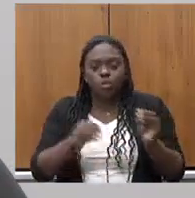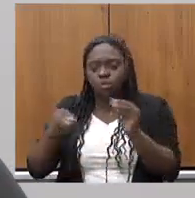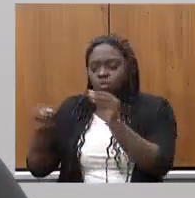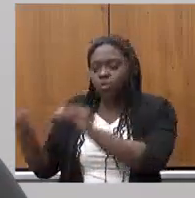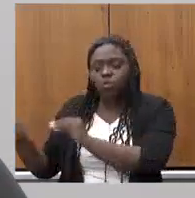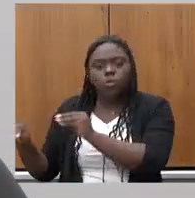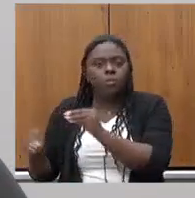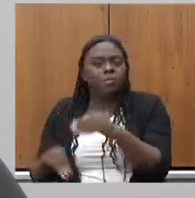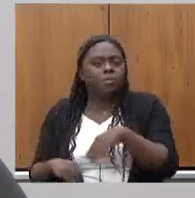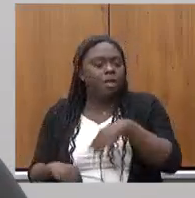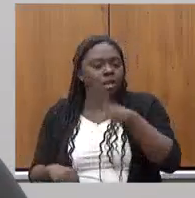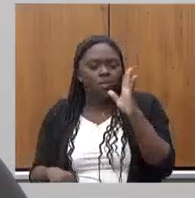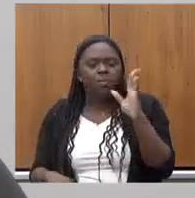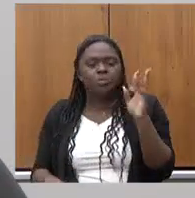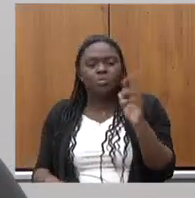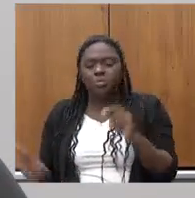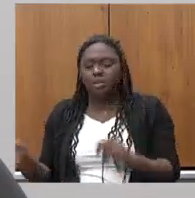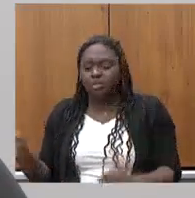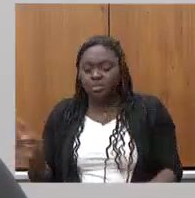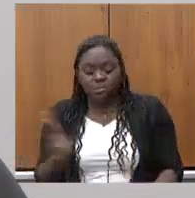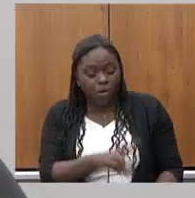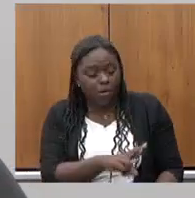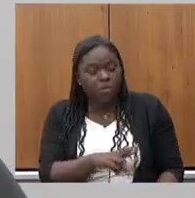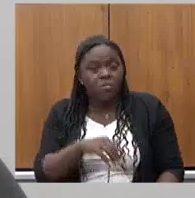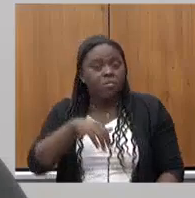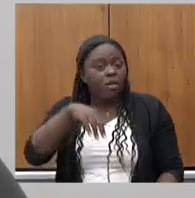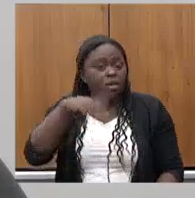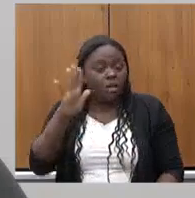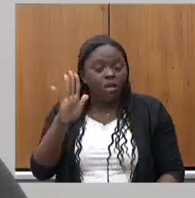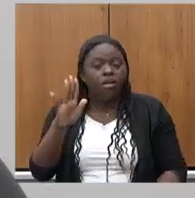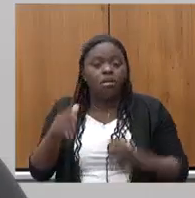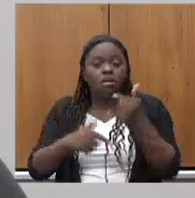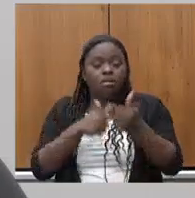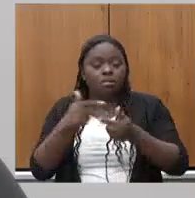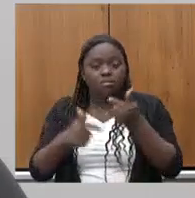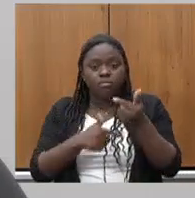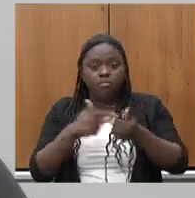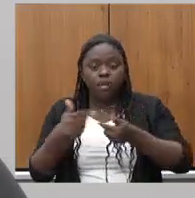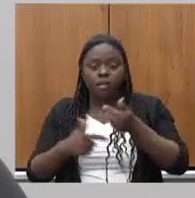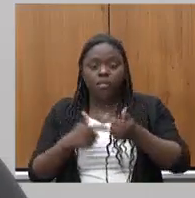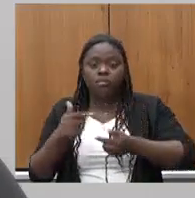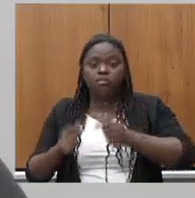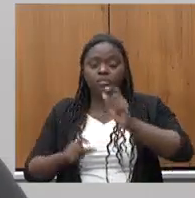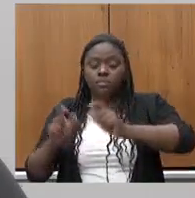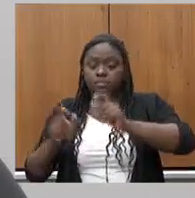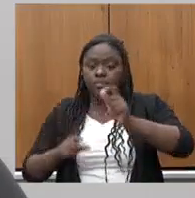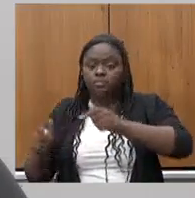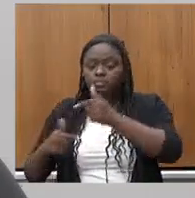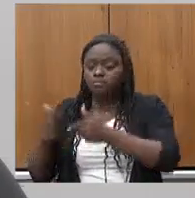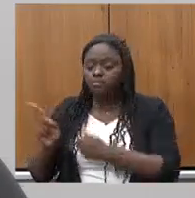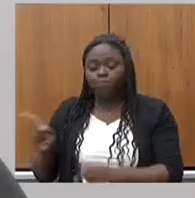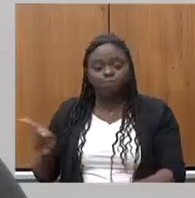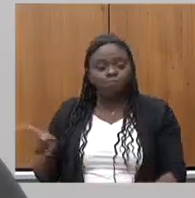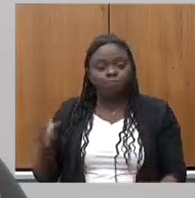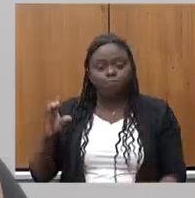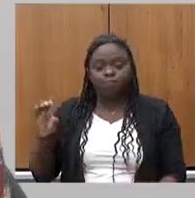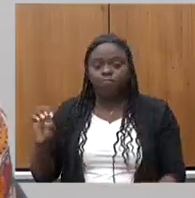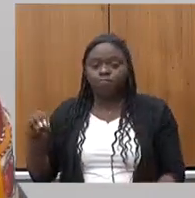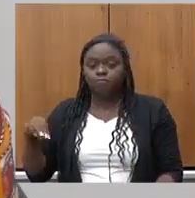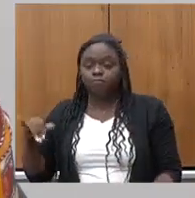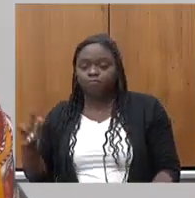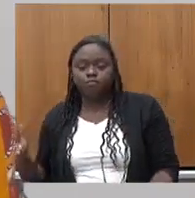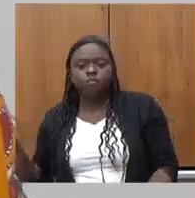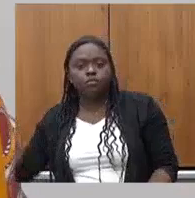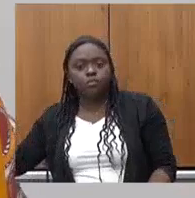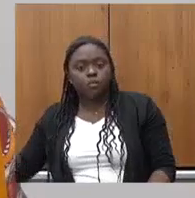maior o tempo de resposta é maior as condições de trabalho dos trabalhadores da Semig pioraram em função disso